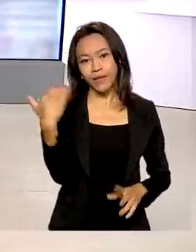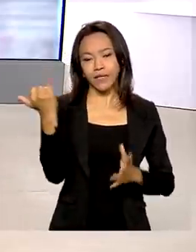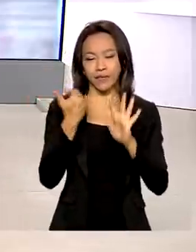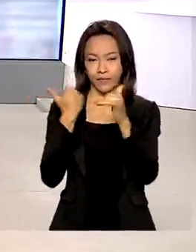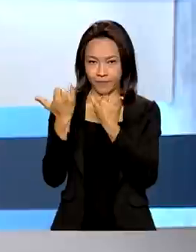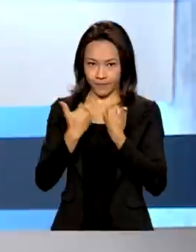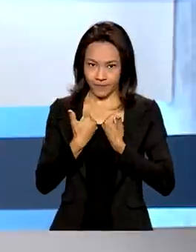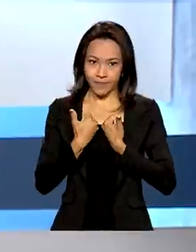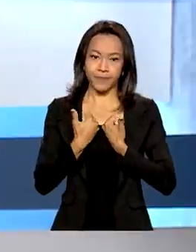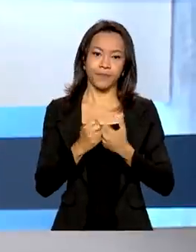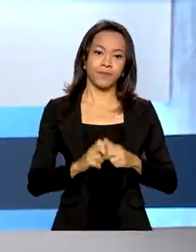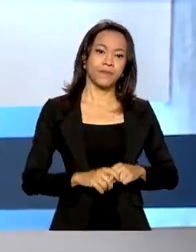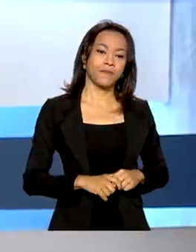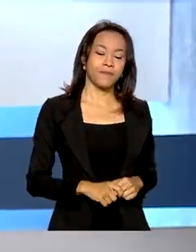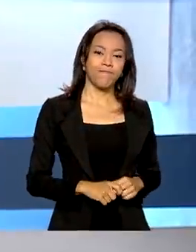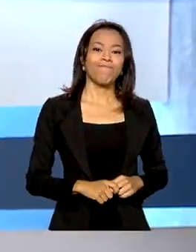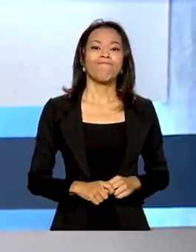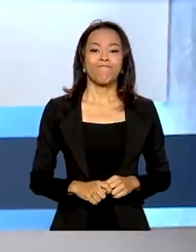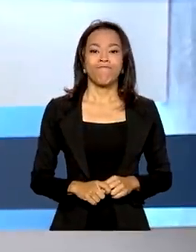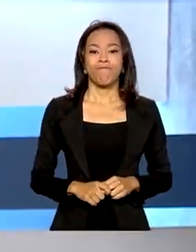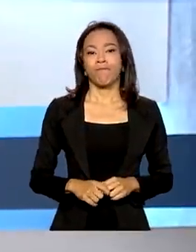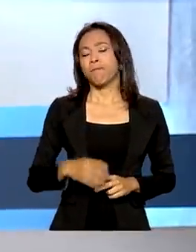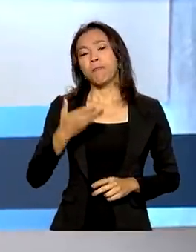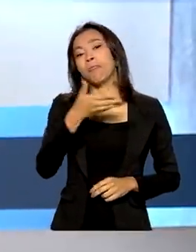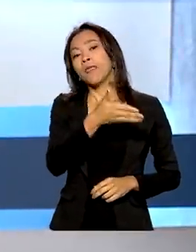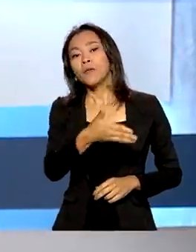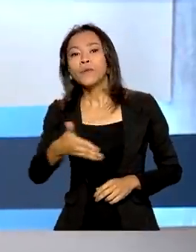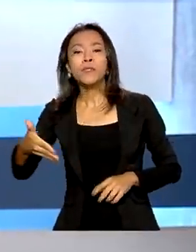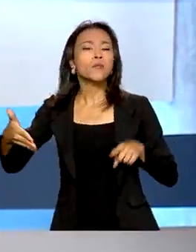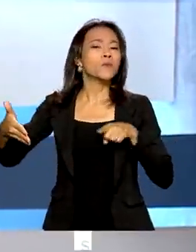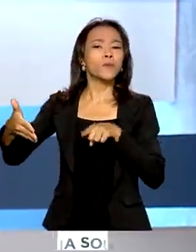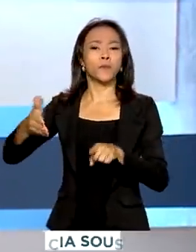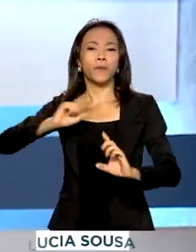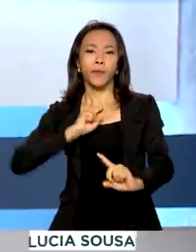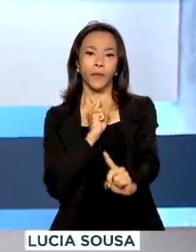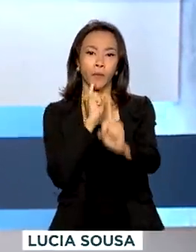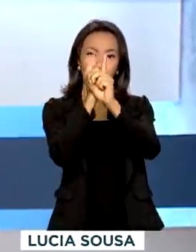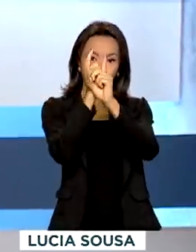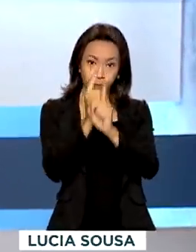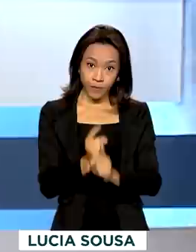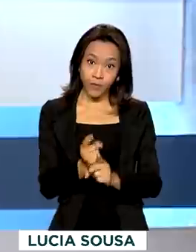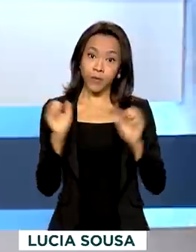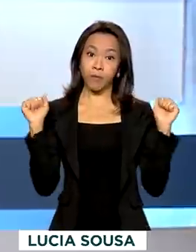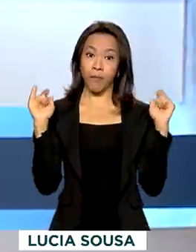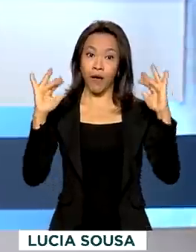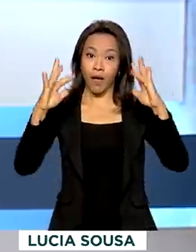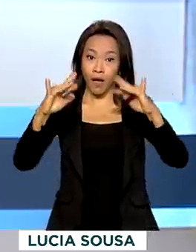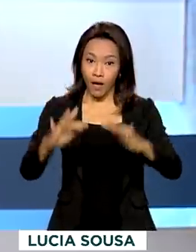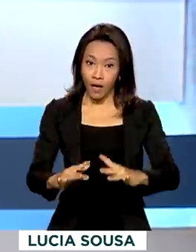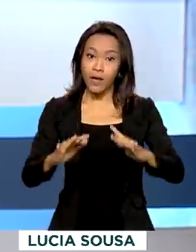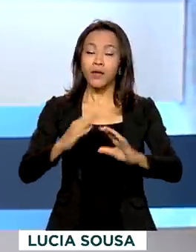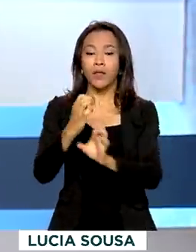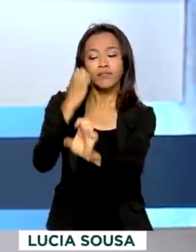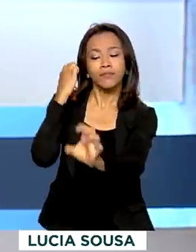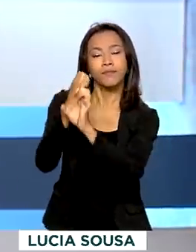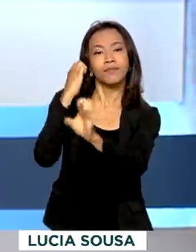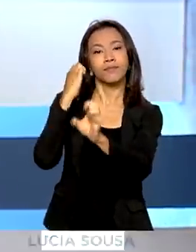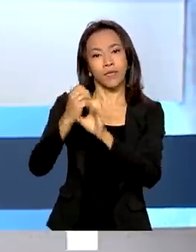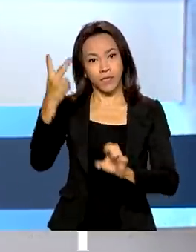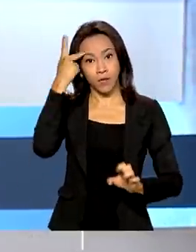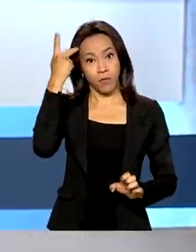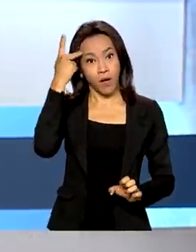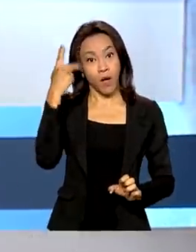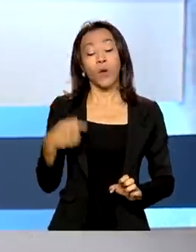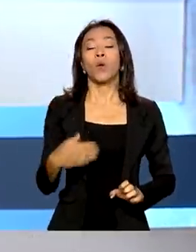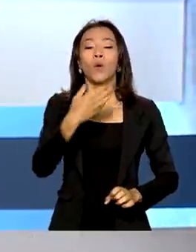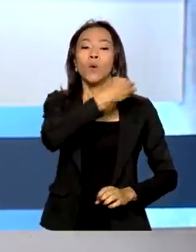informações. Durante encontro com representantes da construção civil em São Paulo, o ministro da Economia fez um